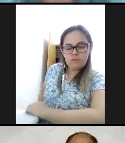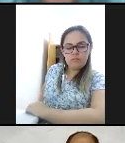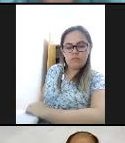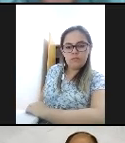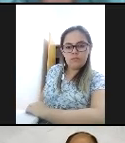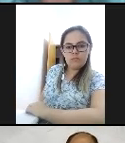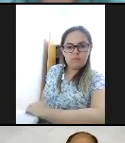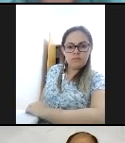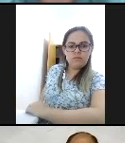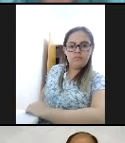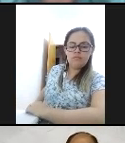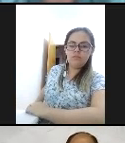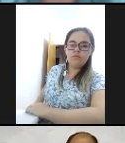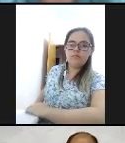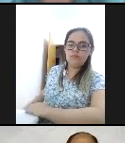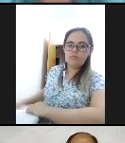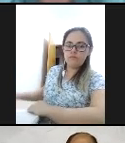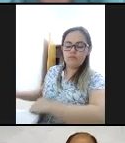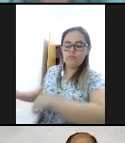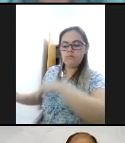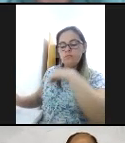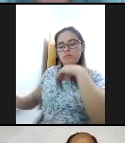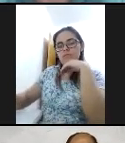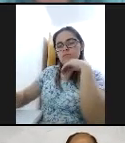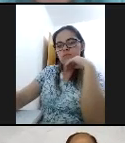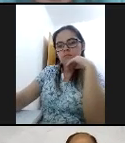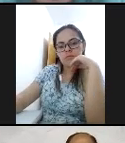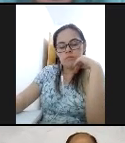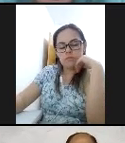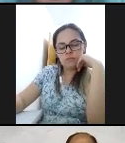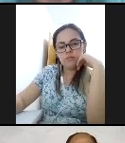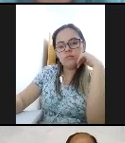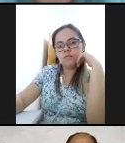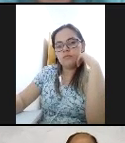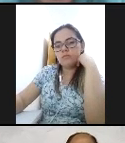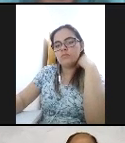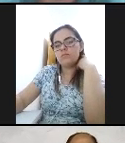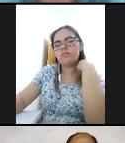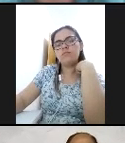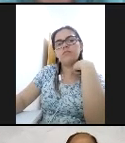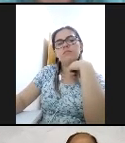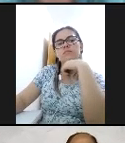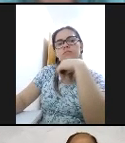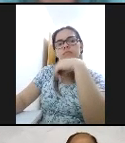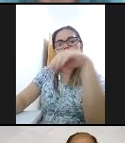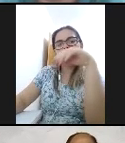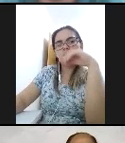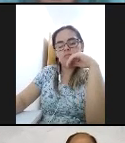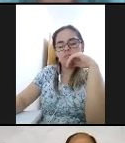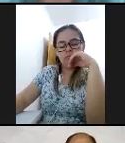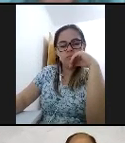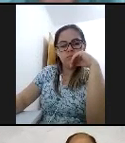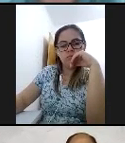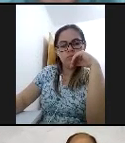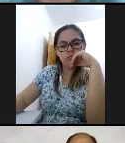foi necessário, obrigatório, nós continuarmos os processos educacionais, a escola teve que continuar,